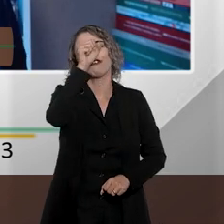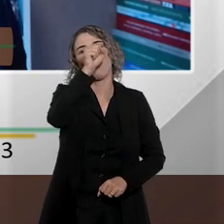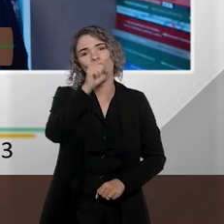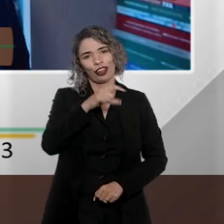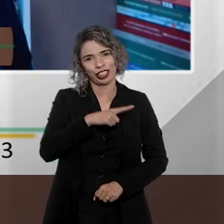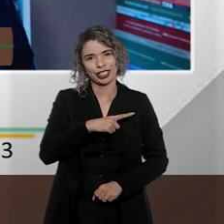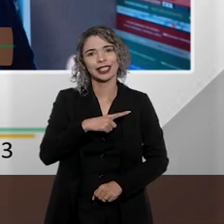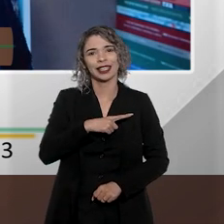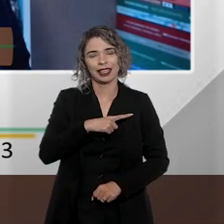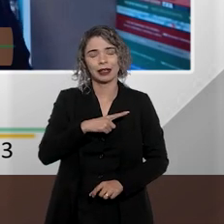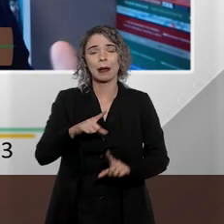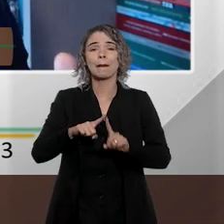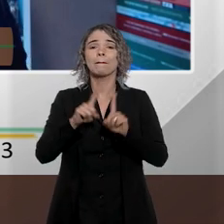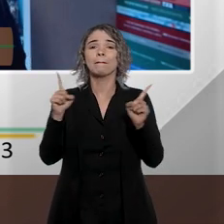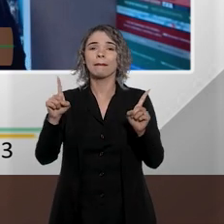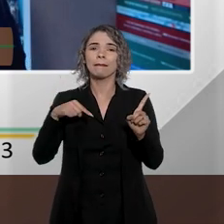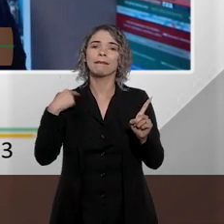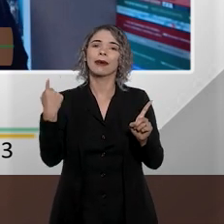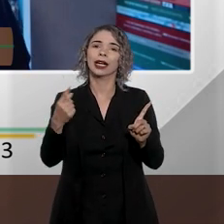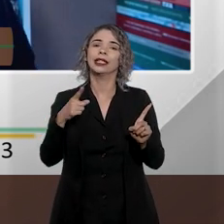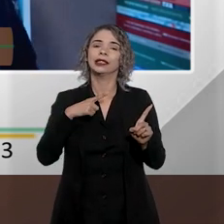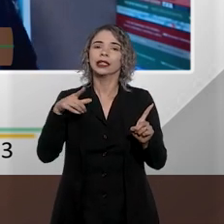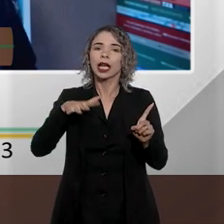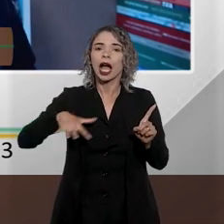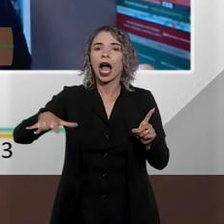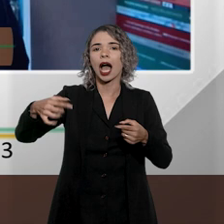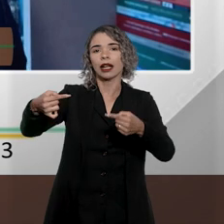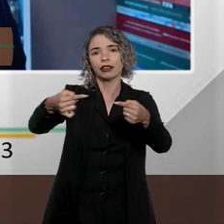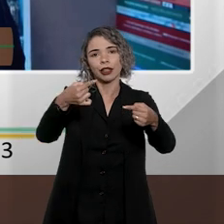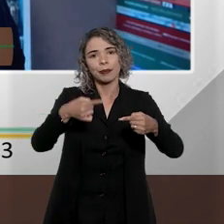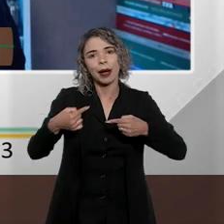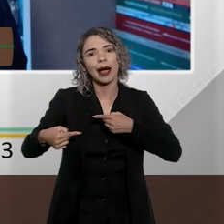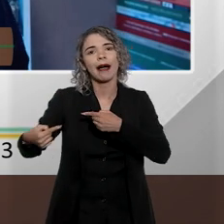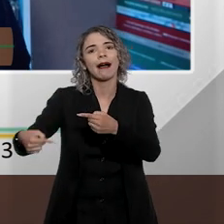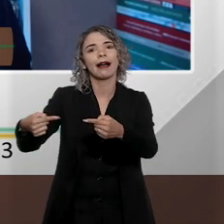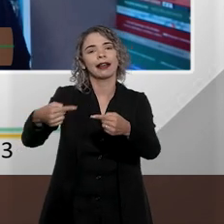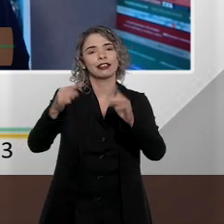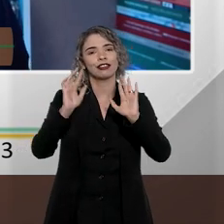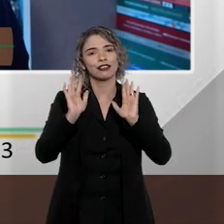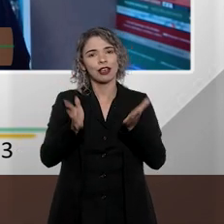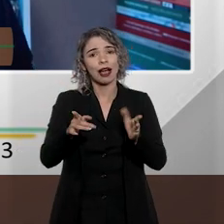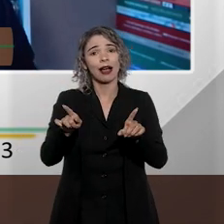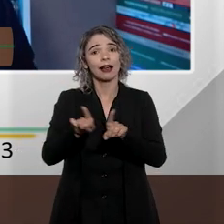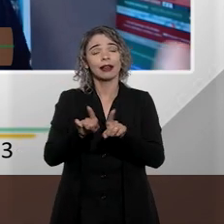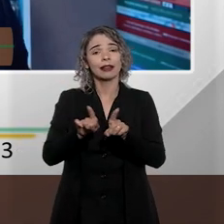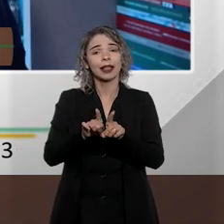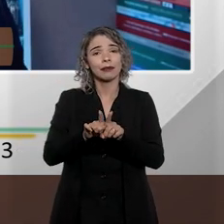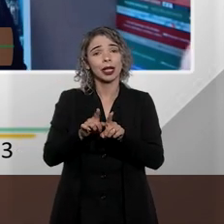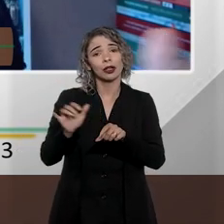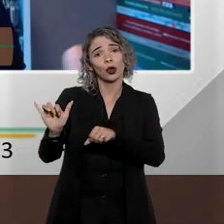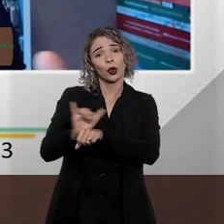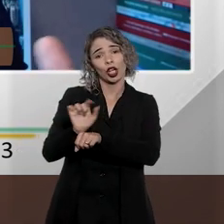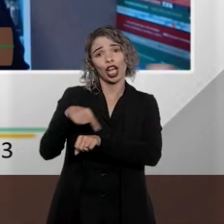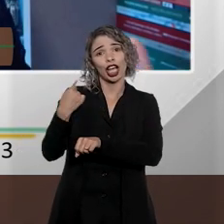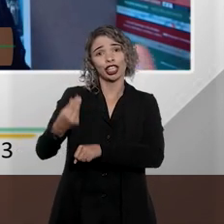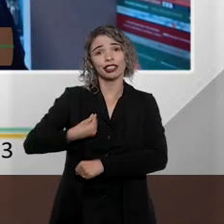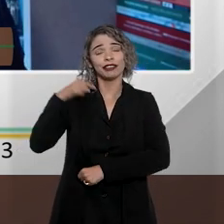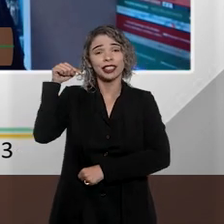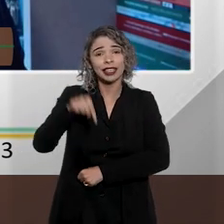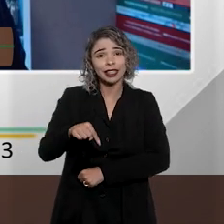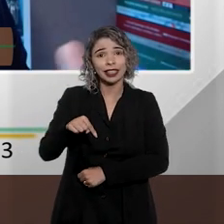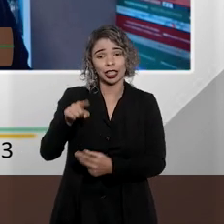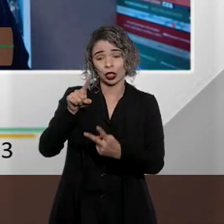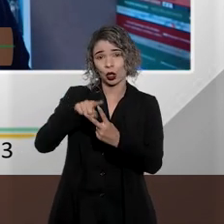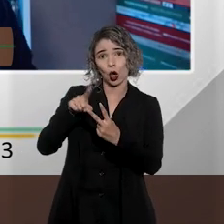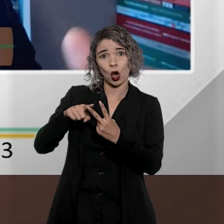muita força, embora nós tenhamos espaços de debate, nós tenhamos a possibilidade de estar aqui, estarmos aqui,